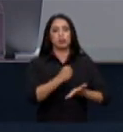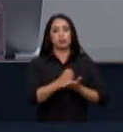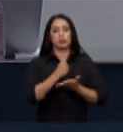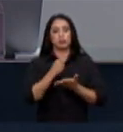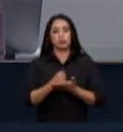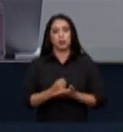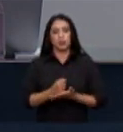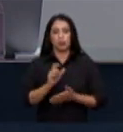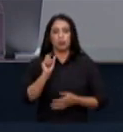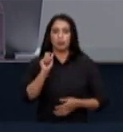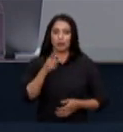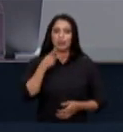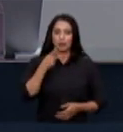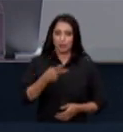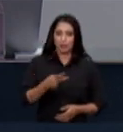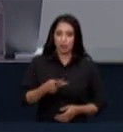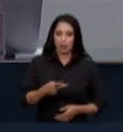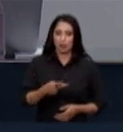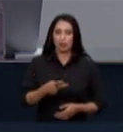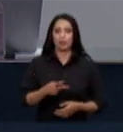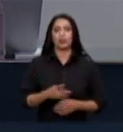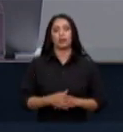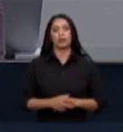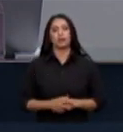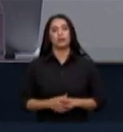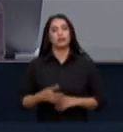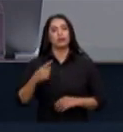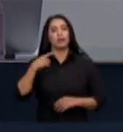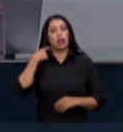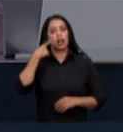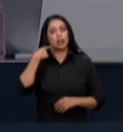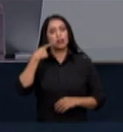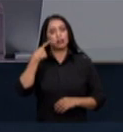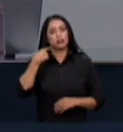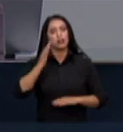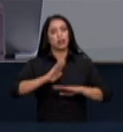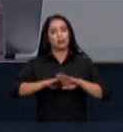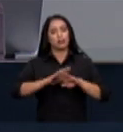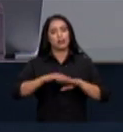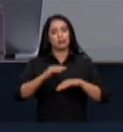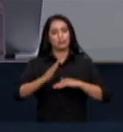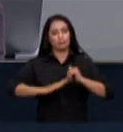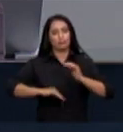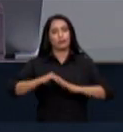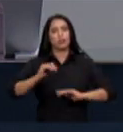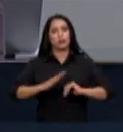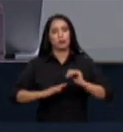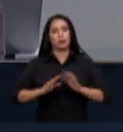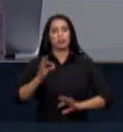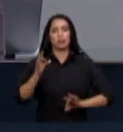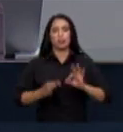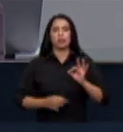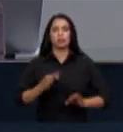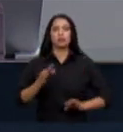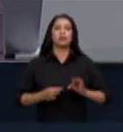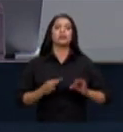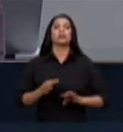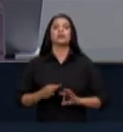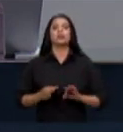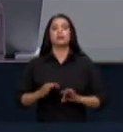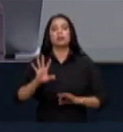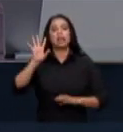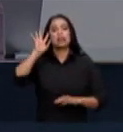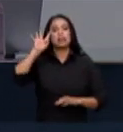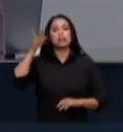interlocução e pela dialética própria de um advogado competente e de um juiz encarregado a decidir